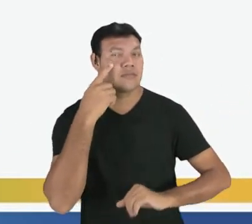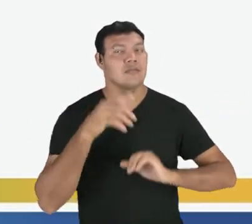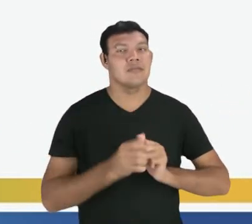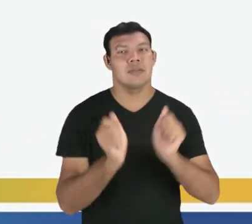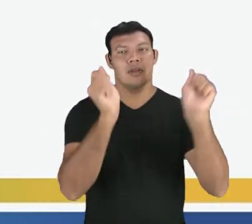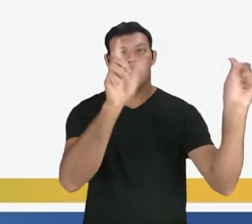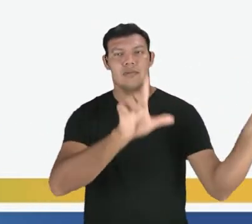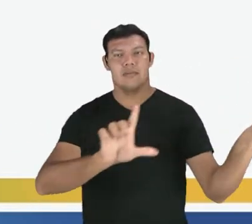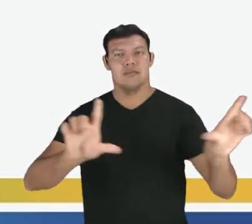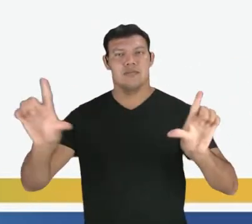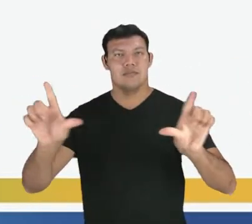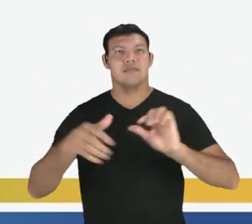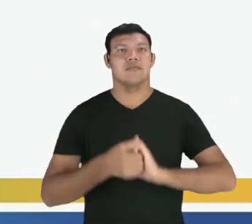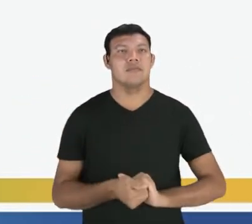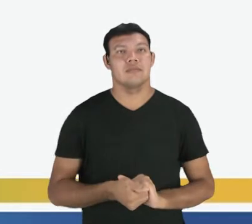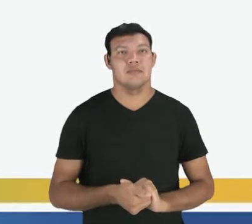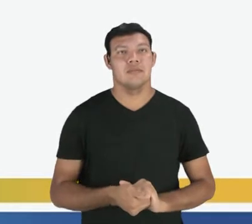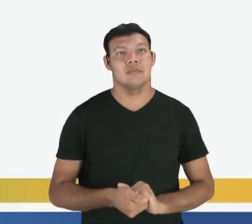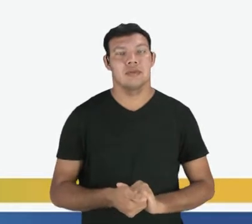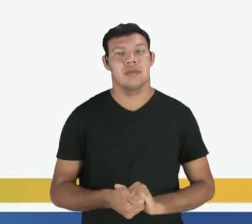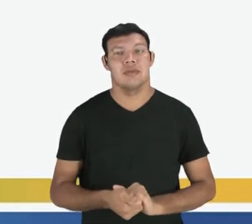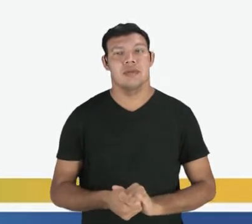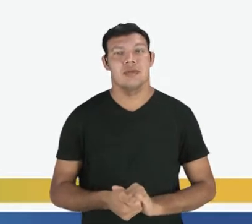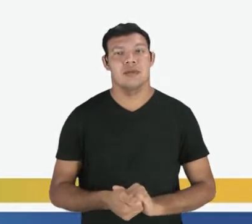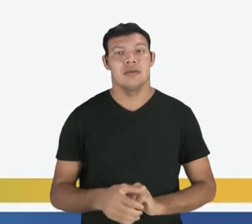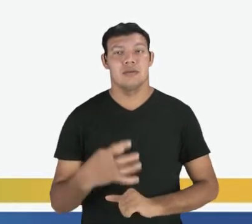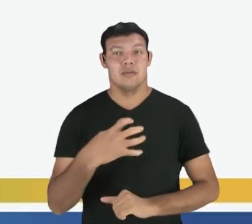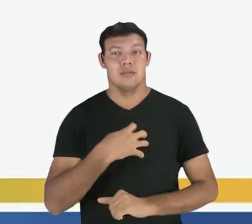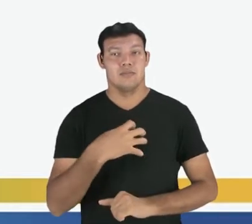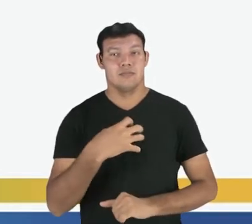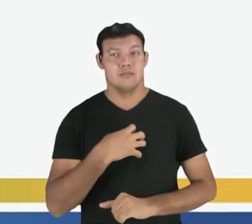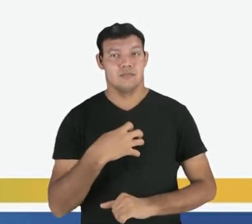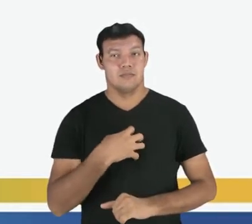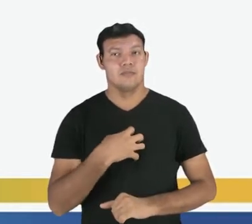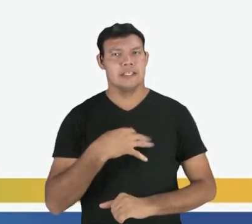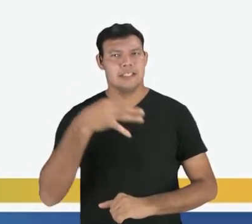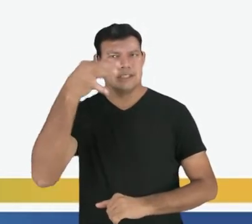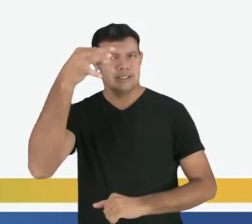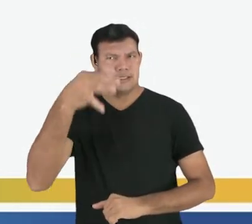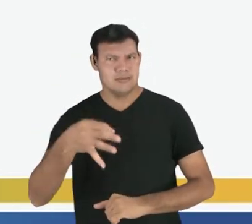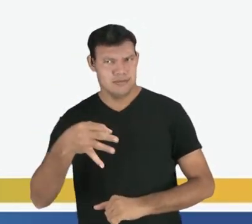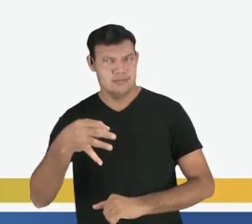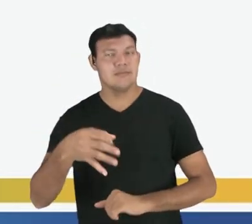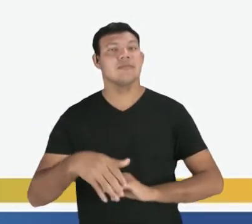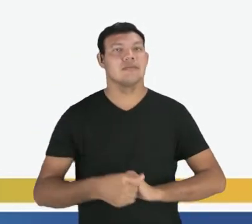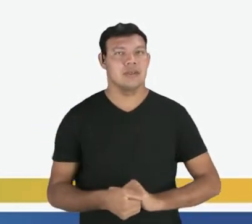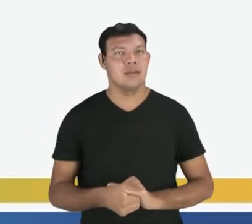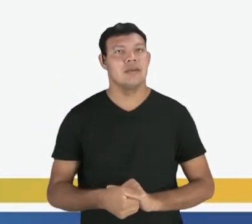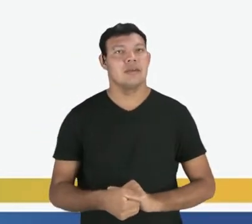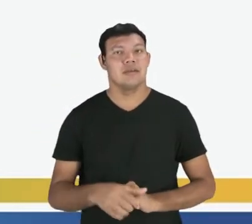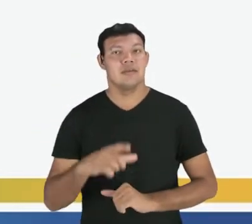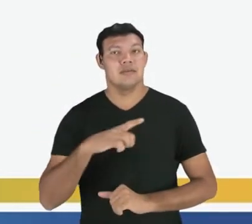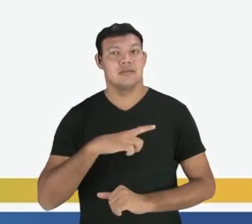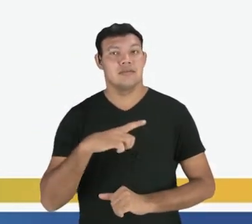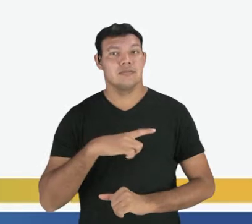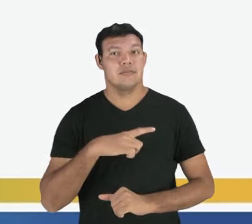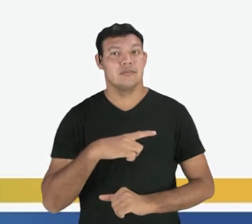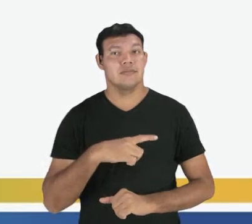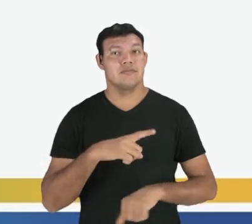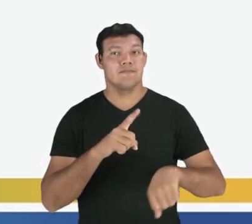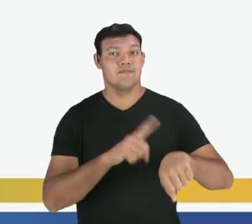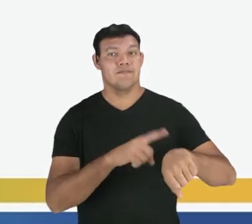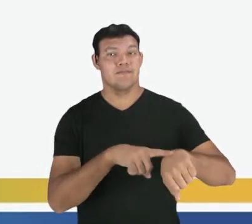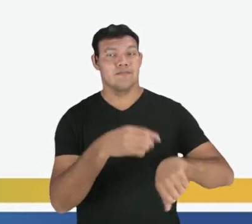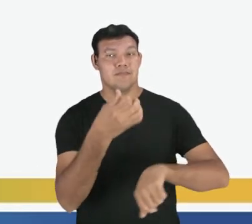na tela. Modo indicativo. O modo indicativo, ele possui seis tempos